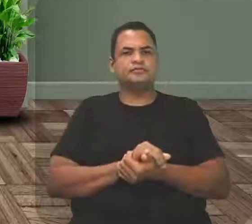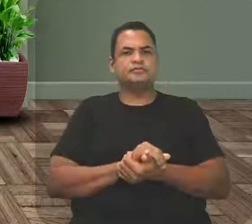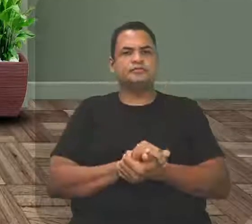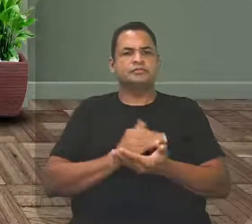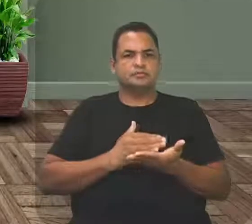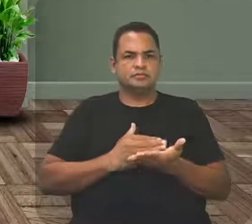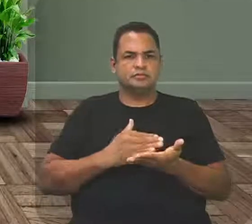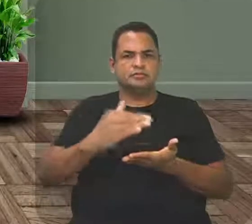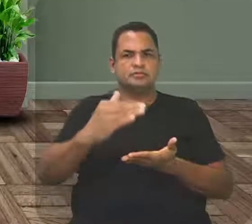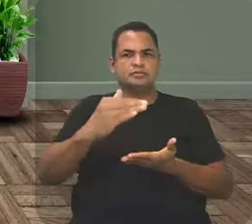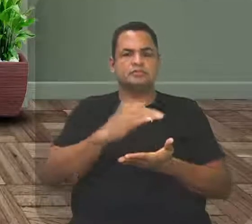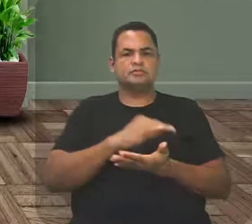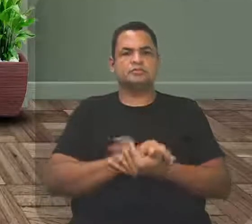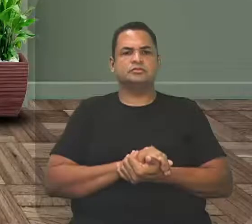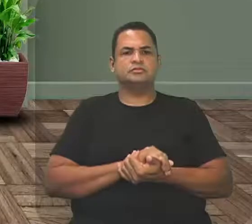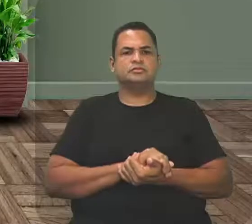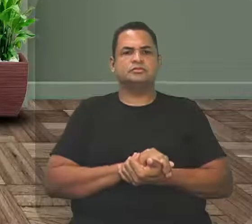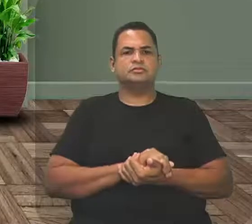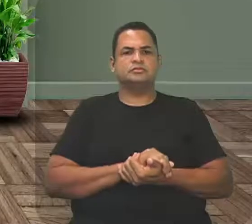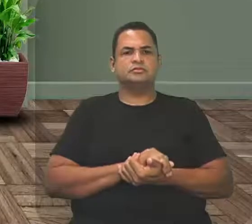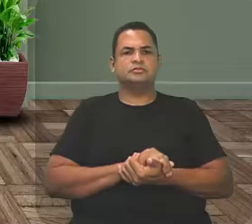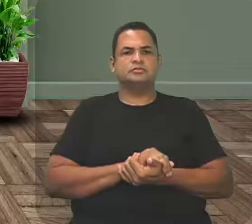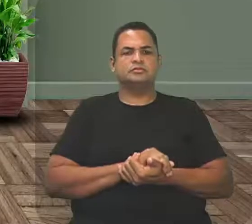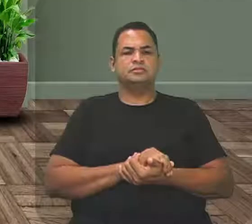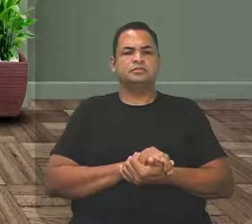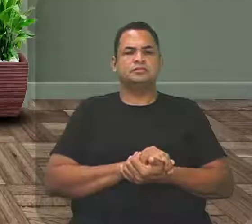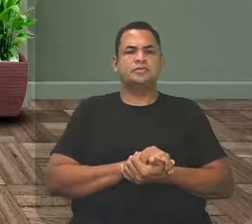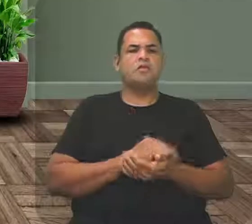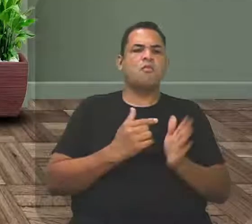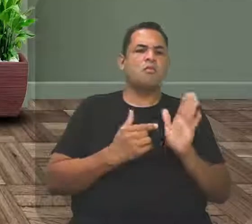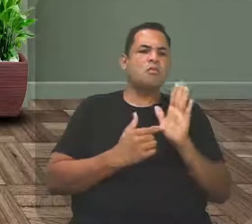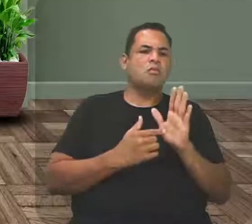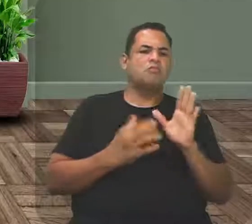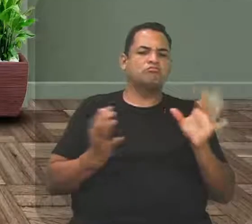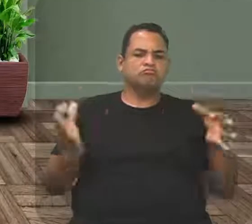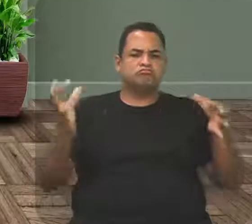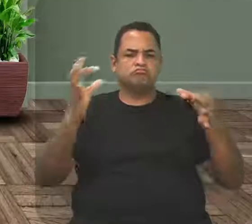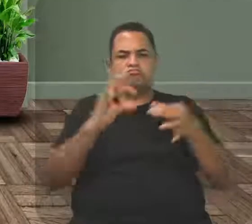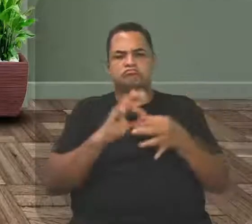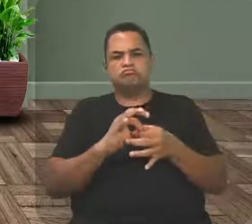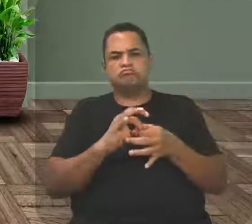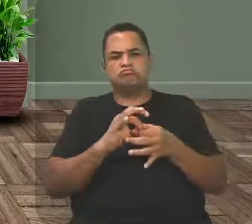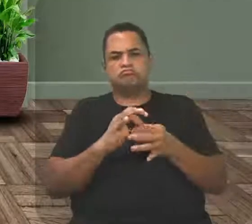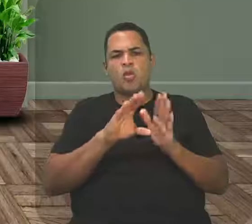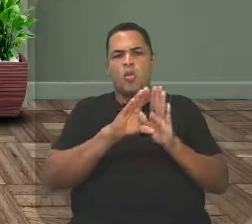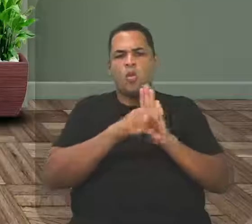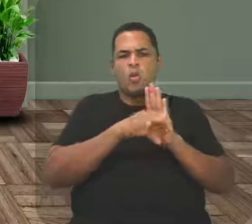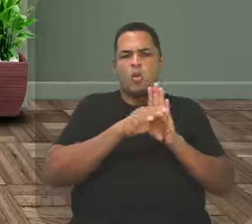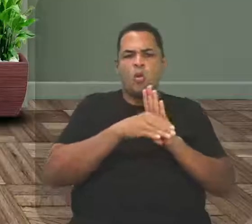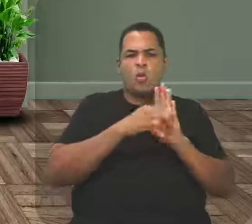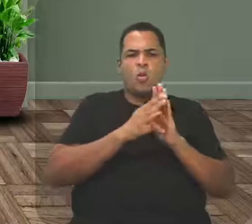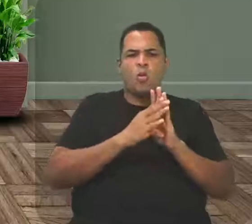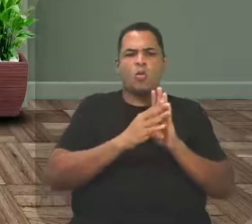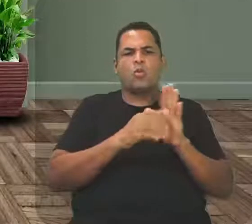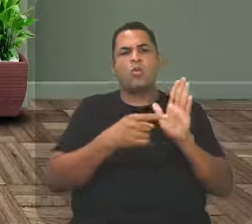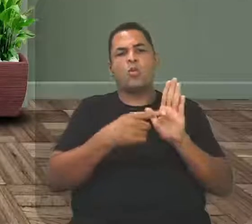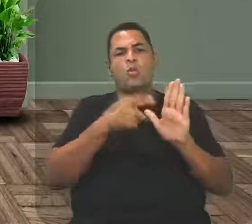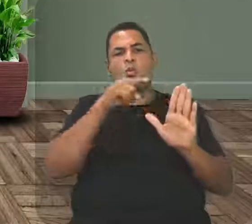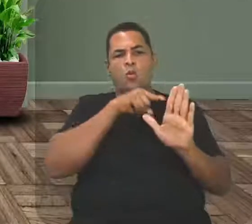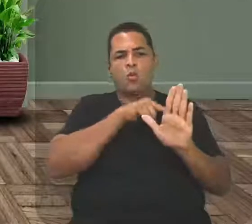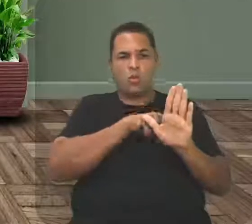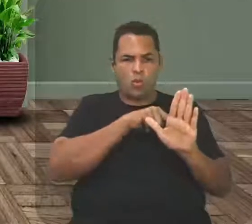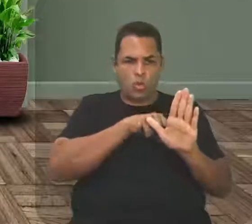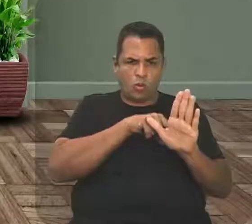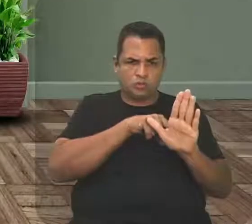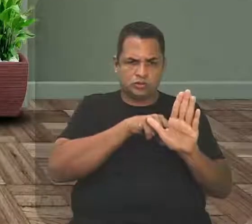avançar mais um pouquinho. Trazendo para você, contextualizando o conceito de conotativo e